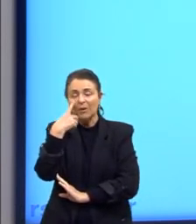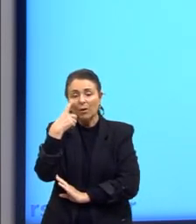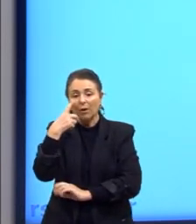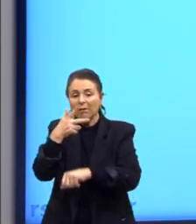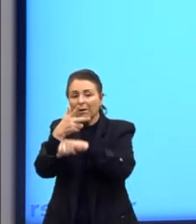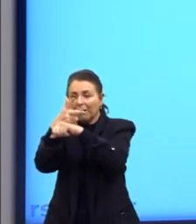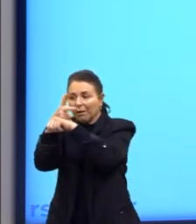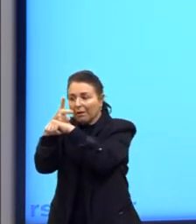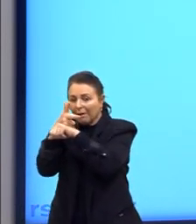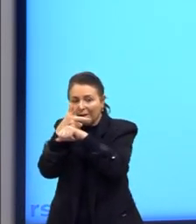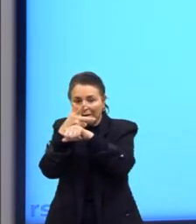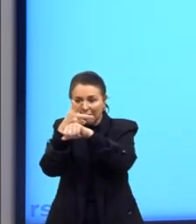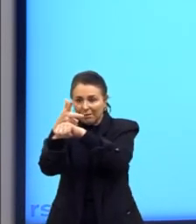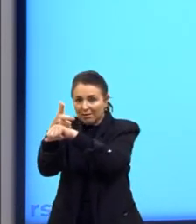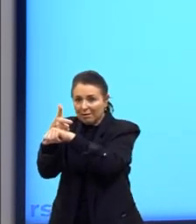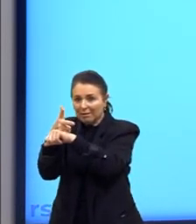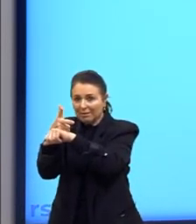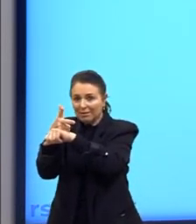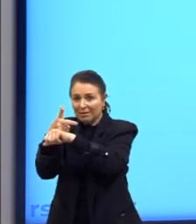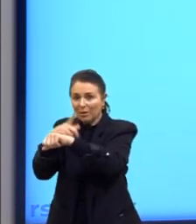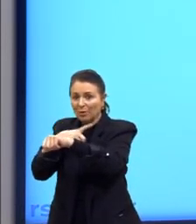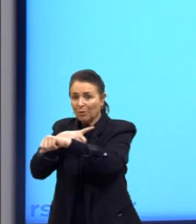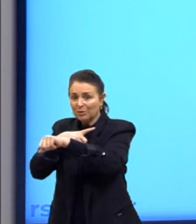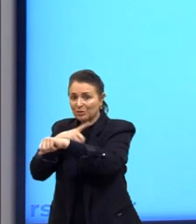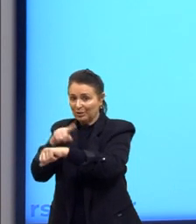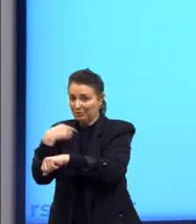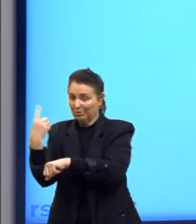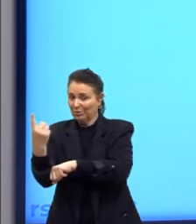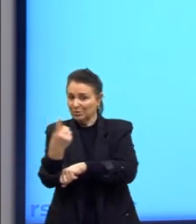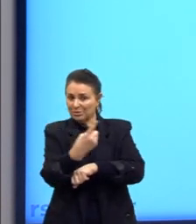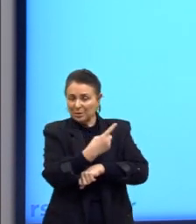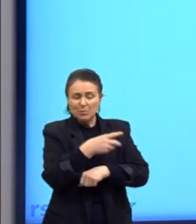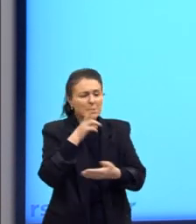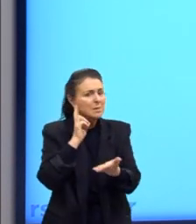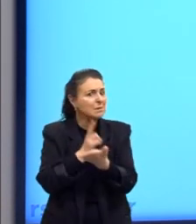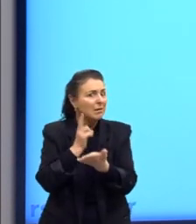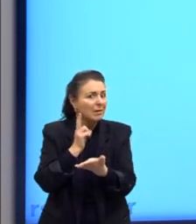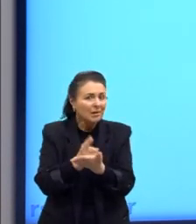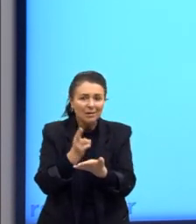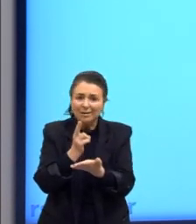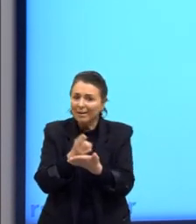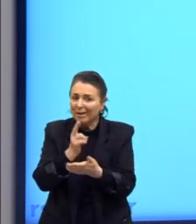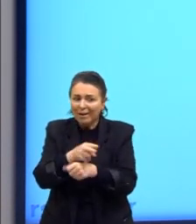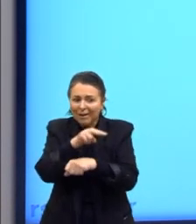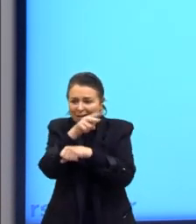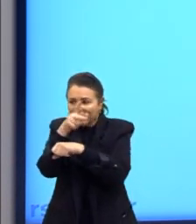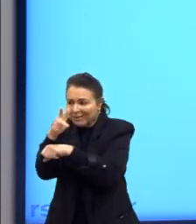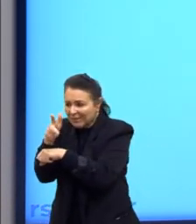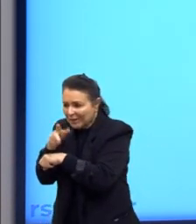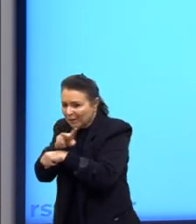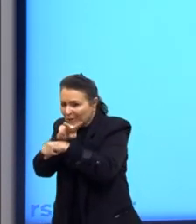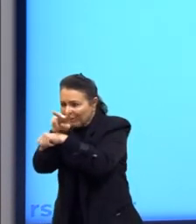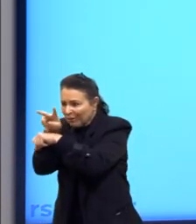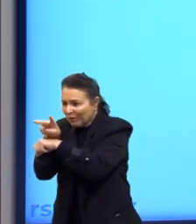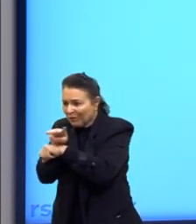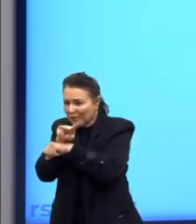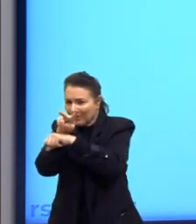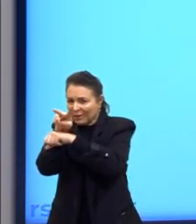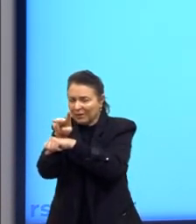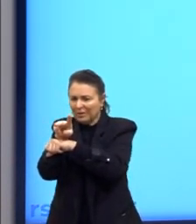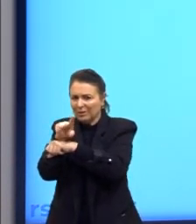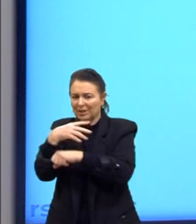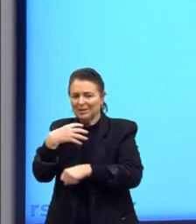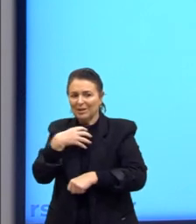vigilância hoje, nós somos hoje, hoje nós somos constantemente vigiados. que nos dá uma